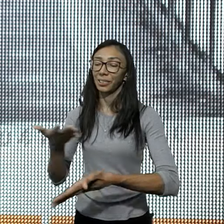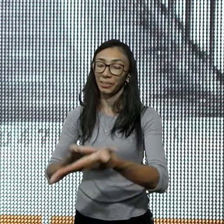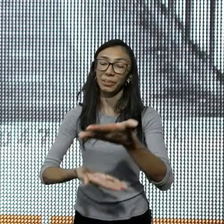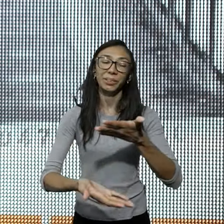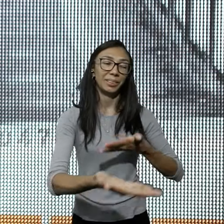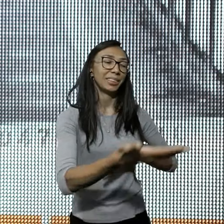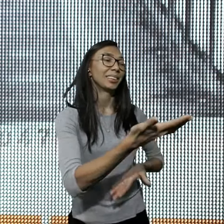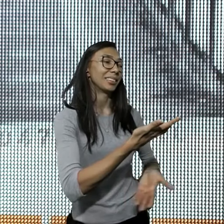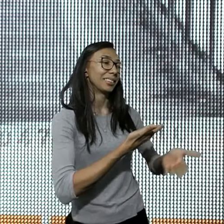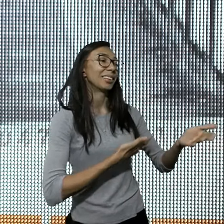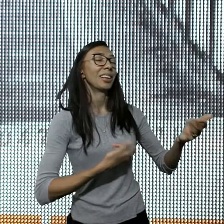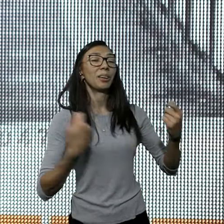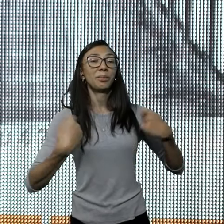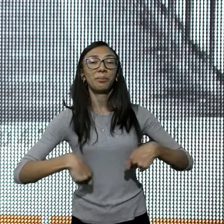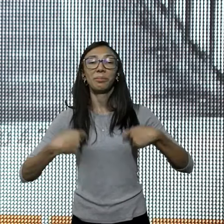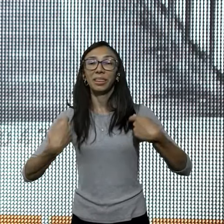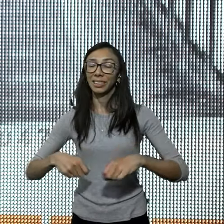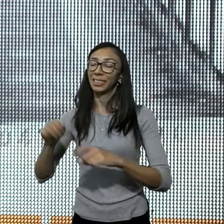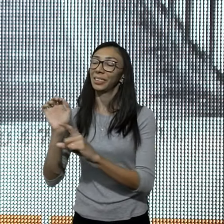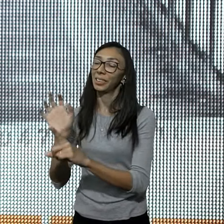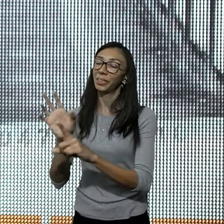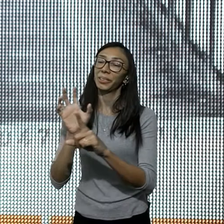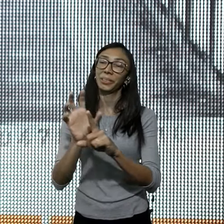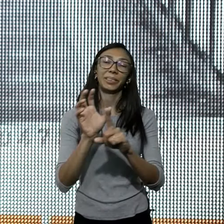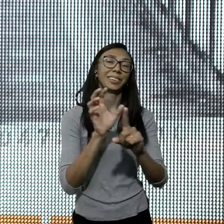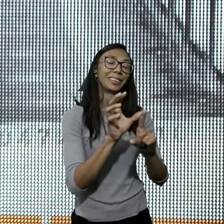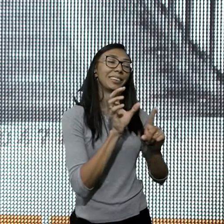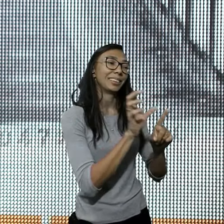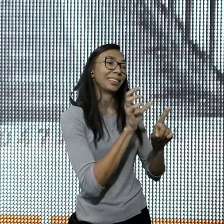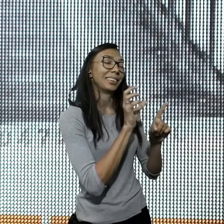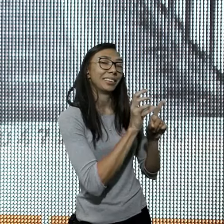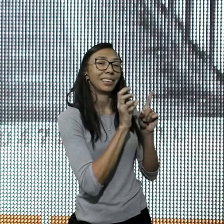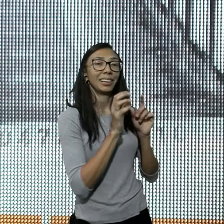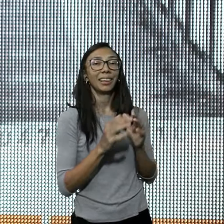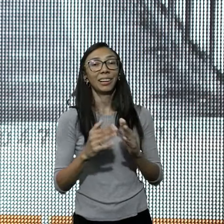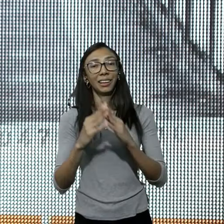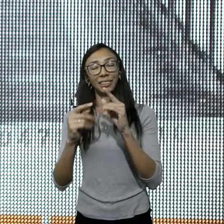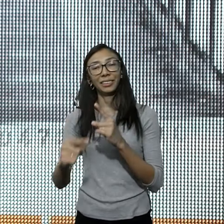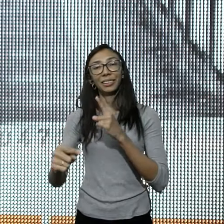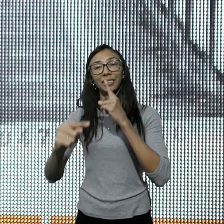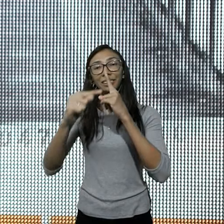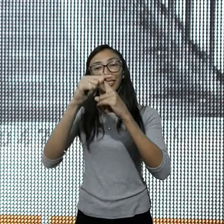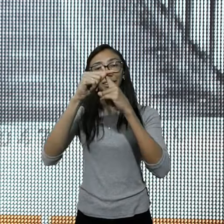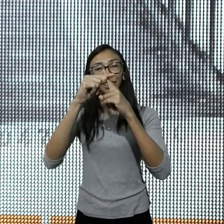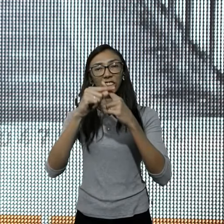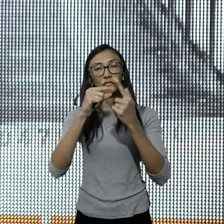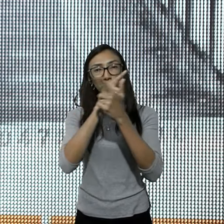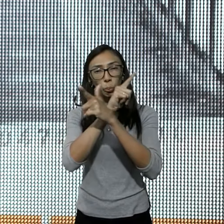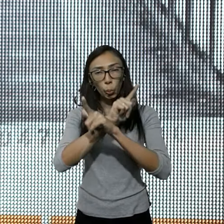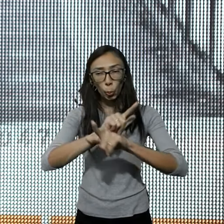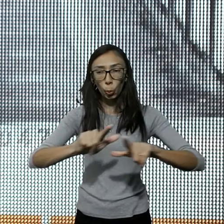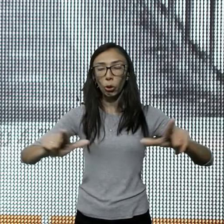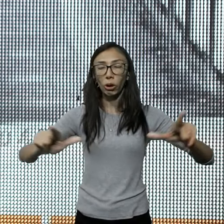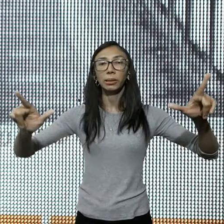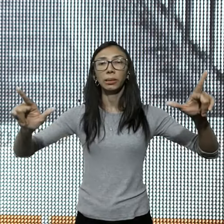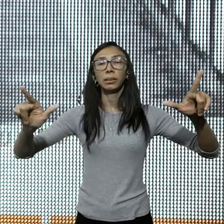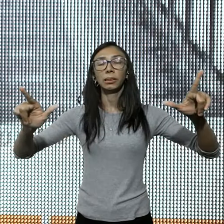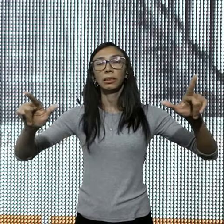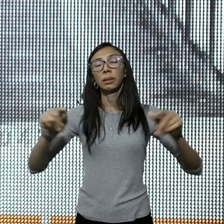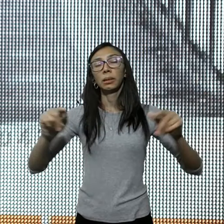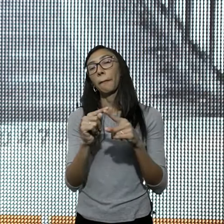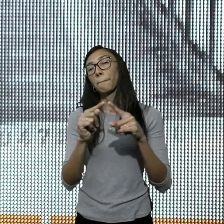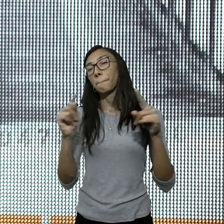preciso repartir, agora mesmo, nós estamos aqui, a igreja está, vazia fisicamente, nós estamos